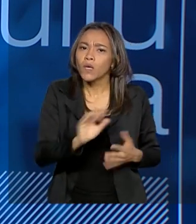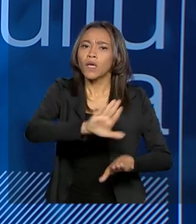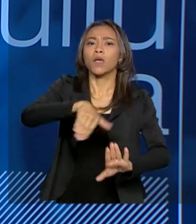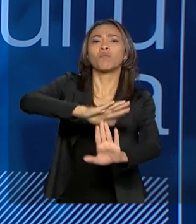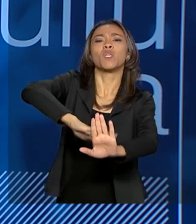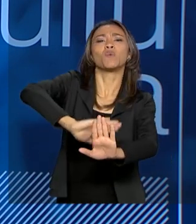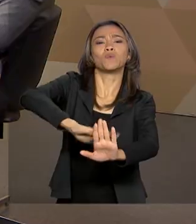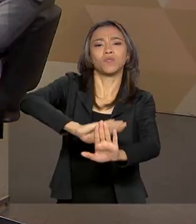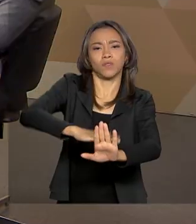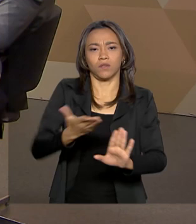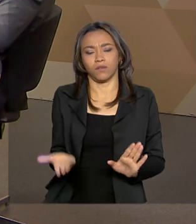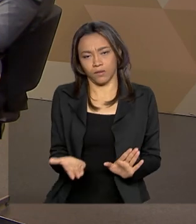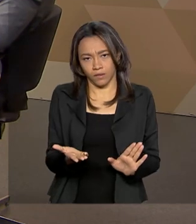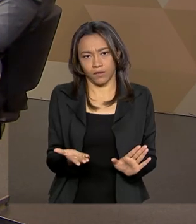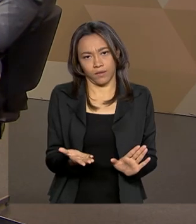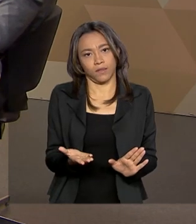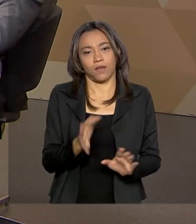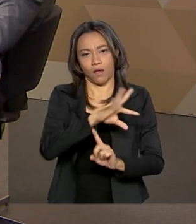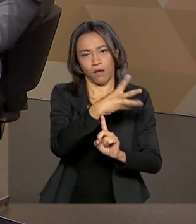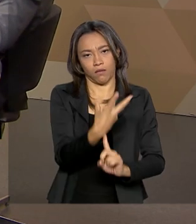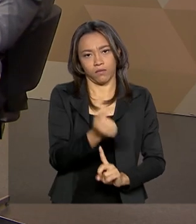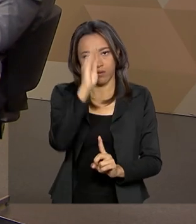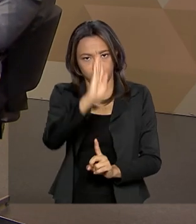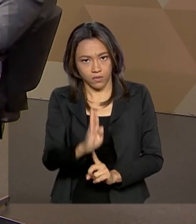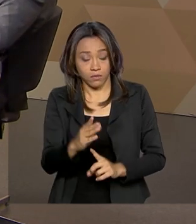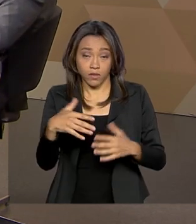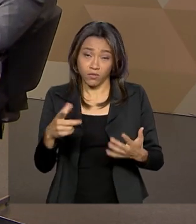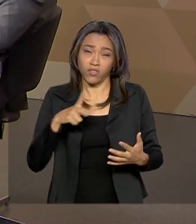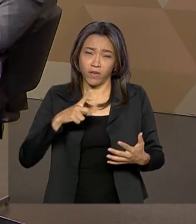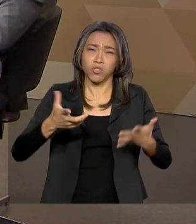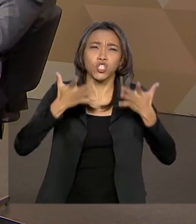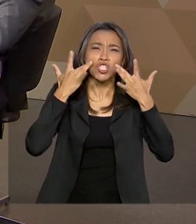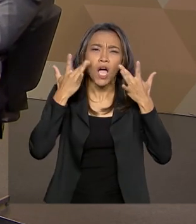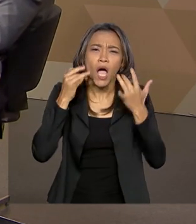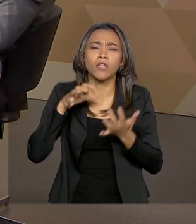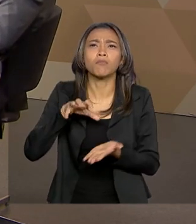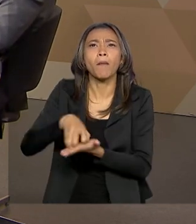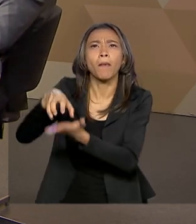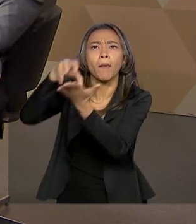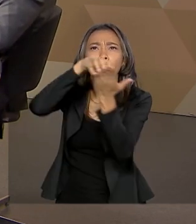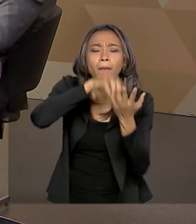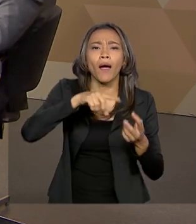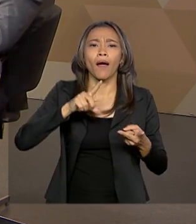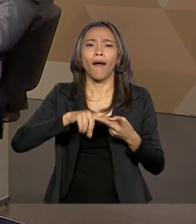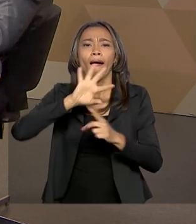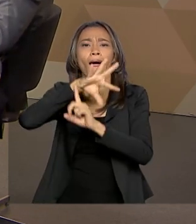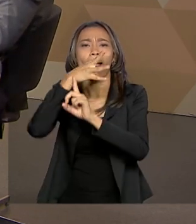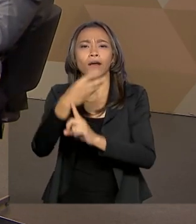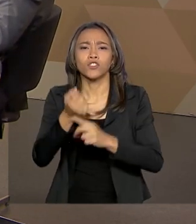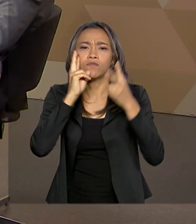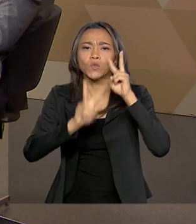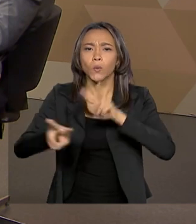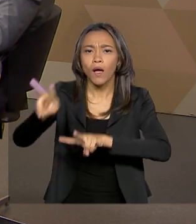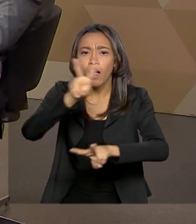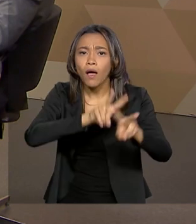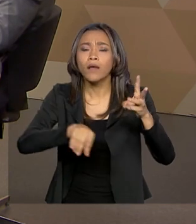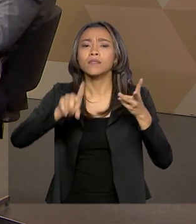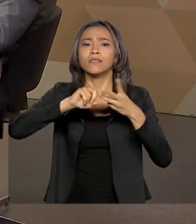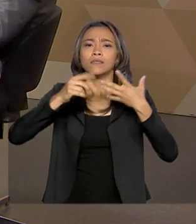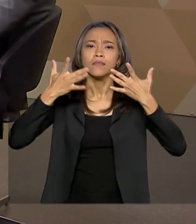ideológicos. Então, assim, a gente teve muito teatro, muitas artes visuais, muito cinema,